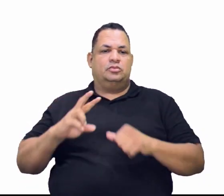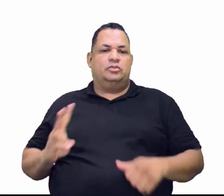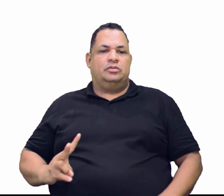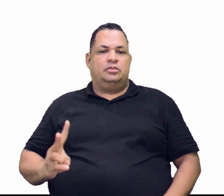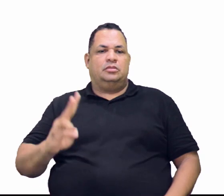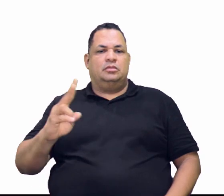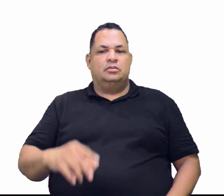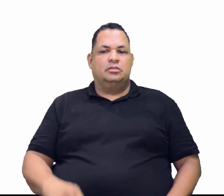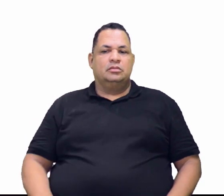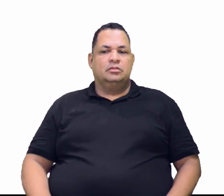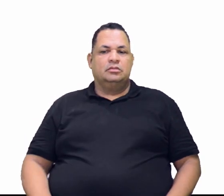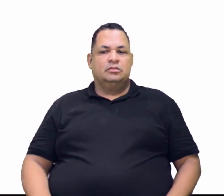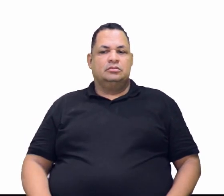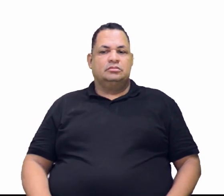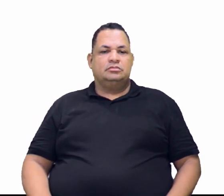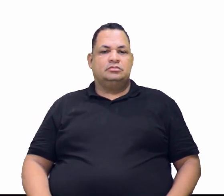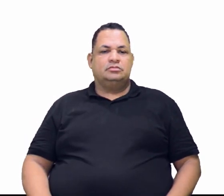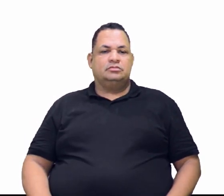É diferente.